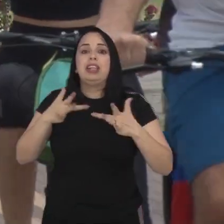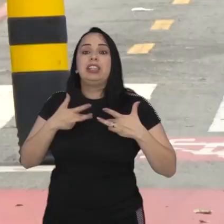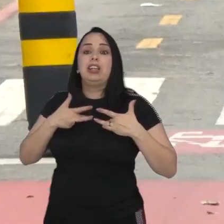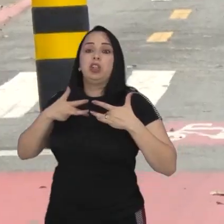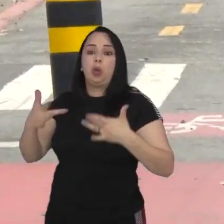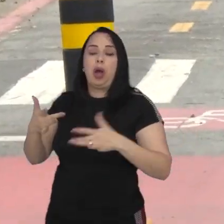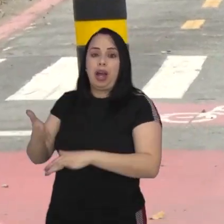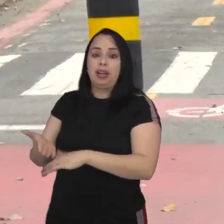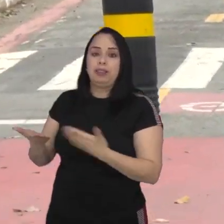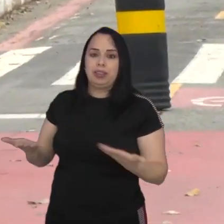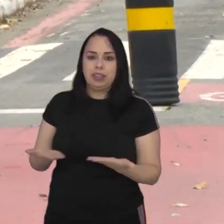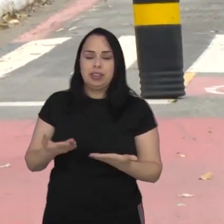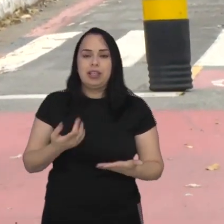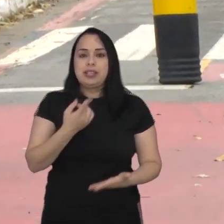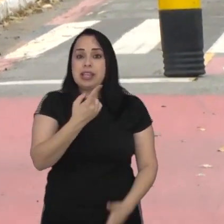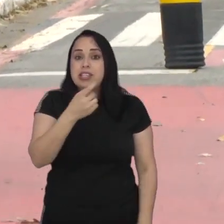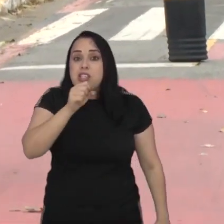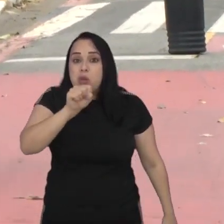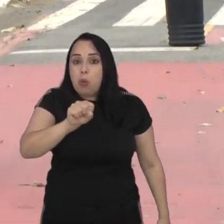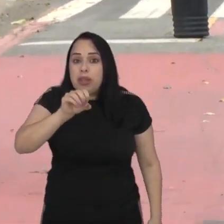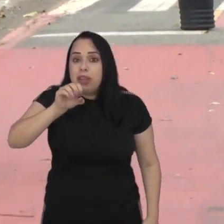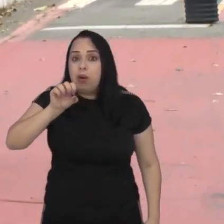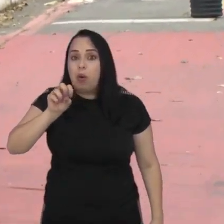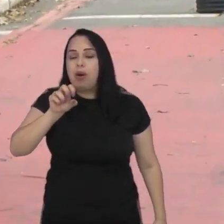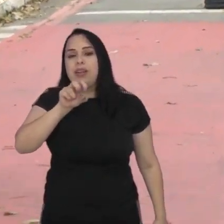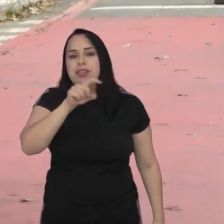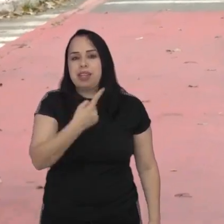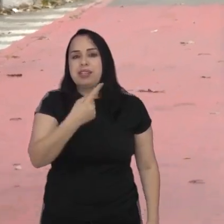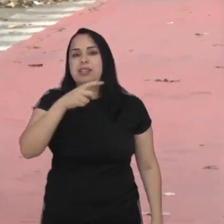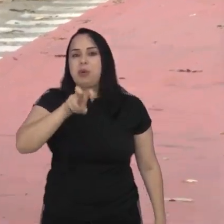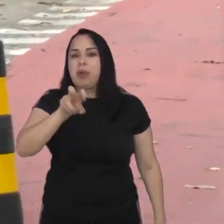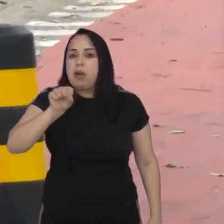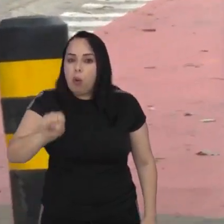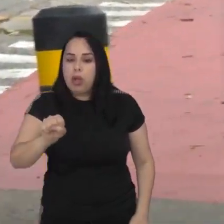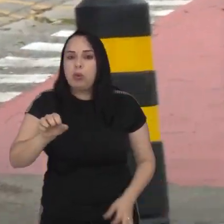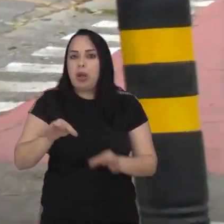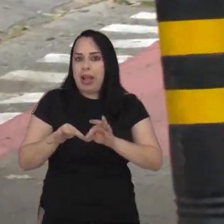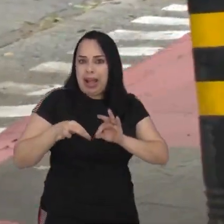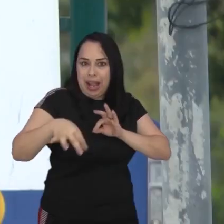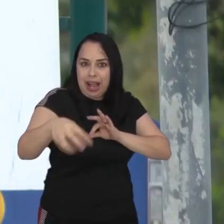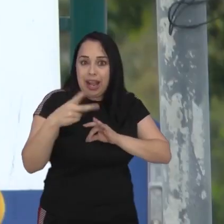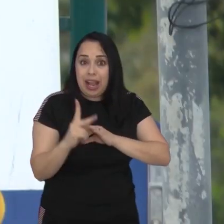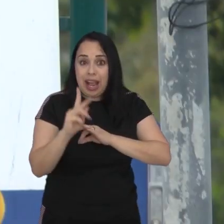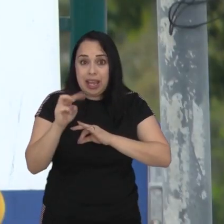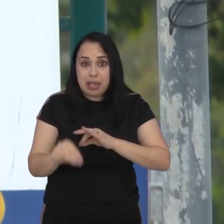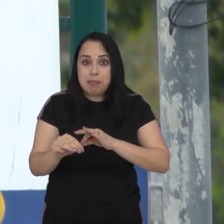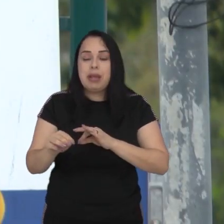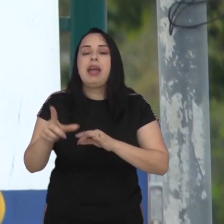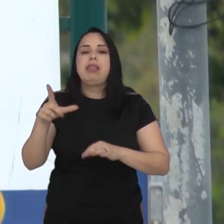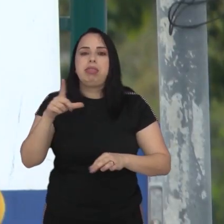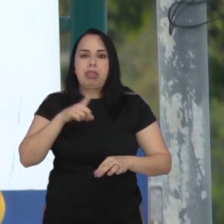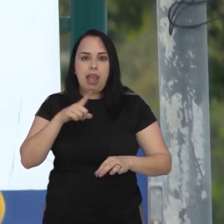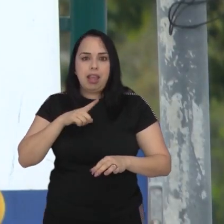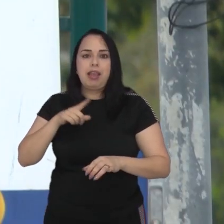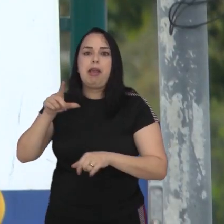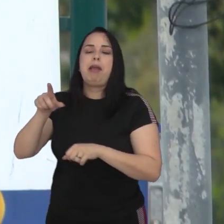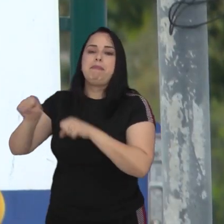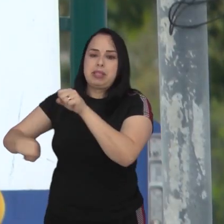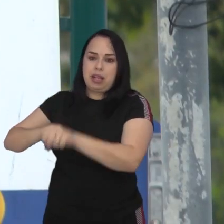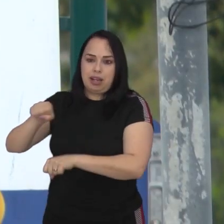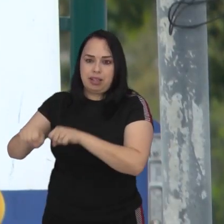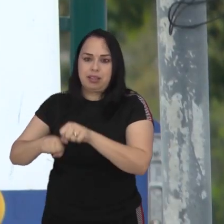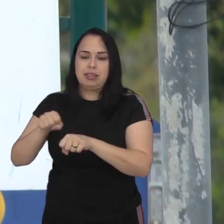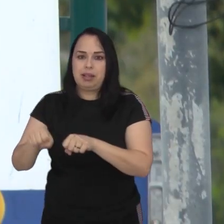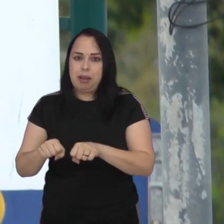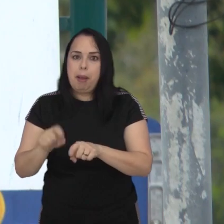doação os 158 quilômetros de ciclovias que já existem na cidade contarão com o serviço incluindo